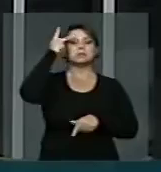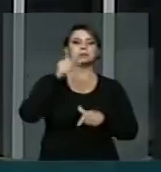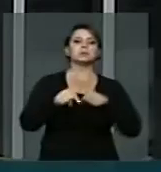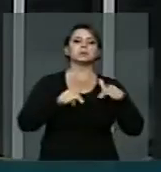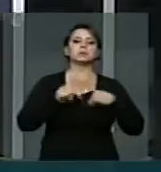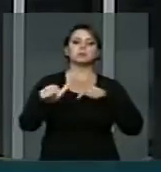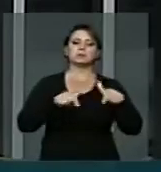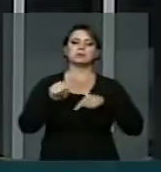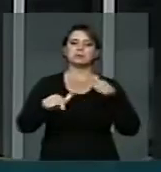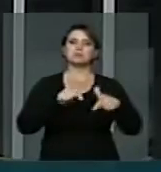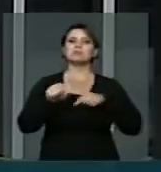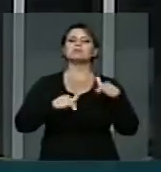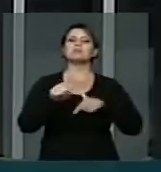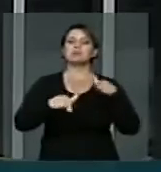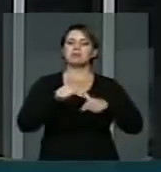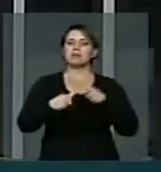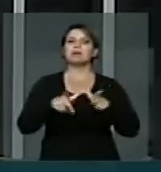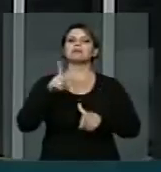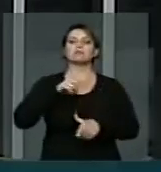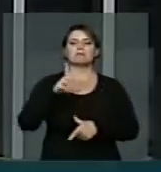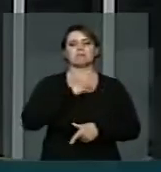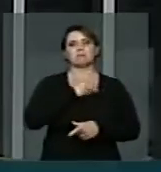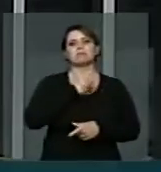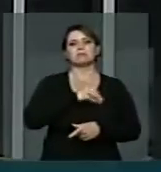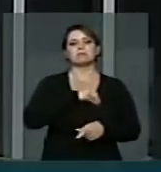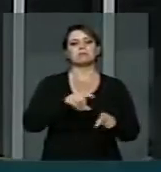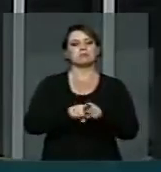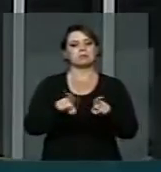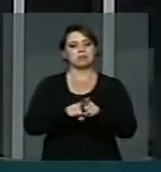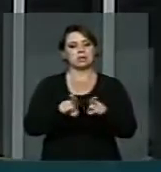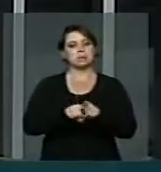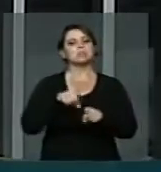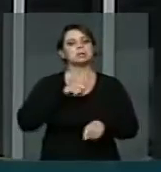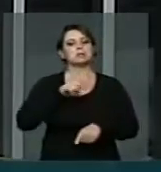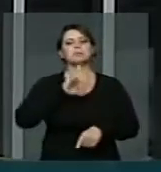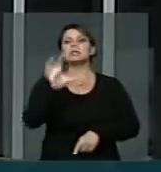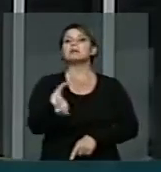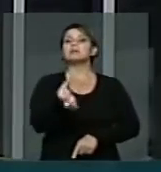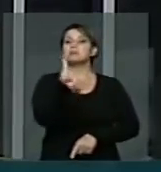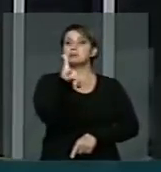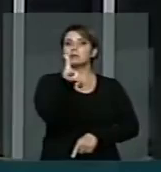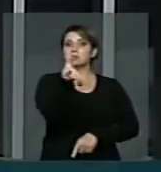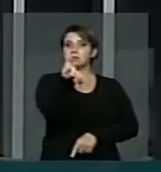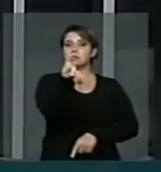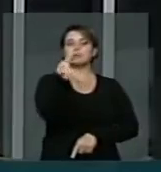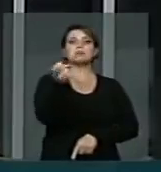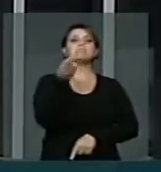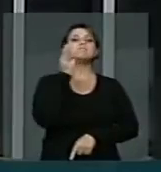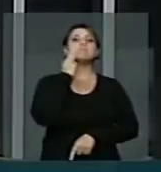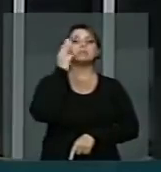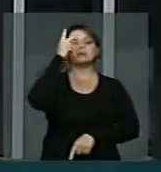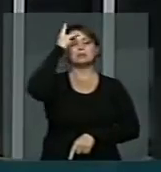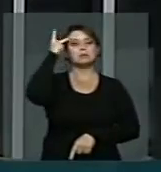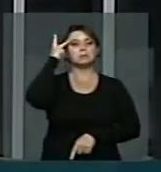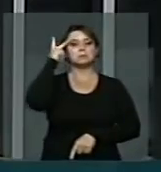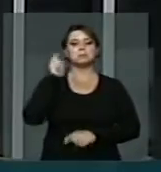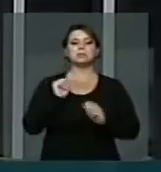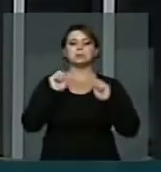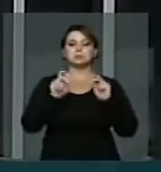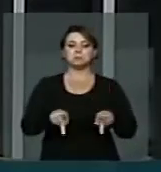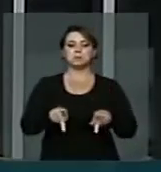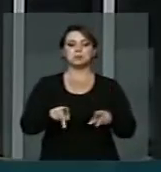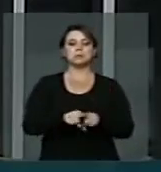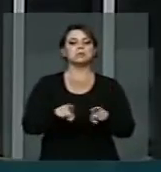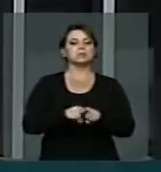produtiva, e aí eu estou incluindo também os 16 milhões de aposentados, nada inativos,